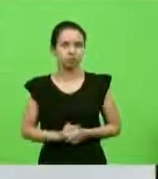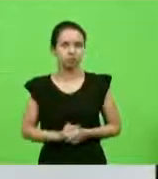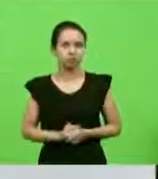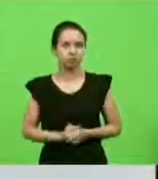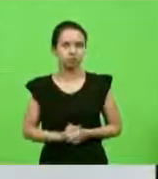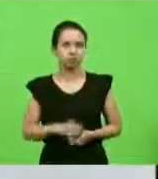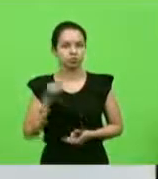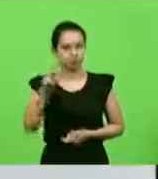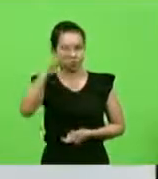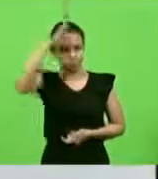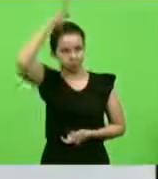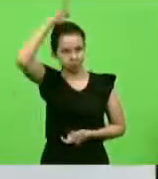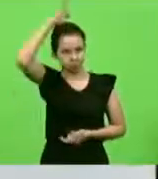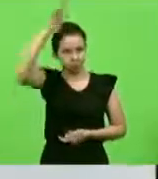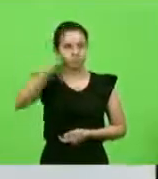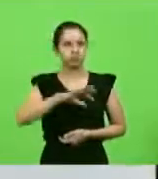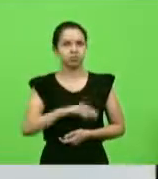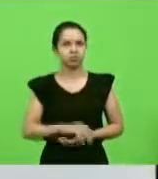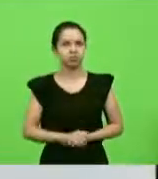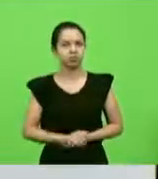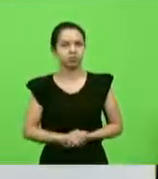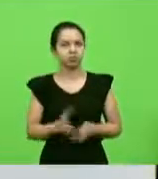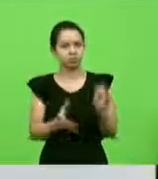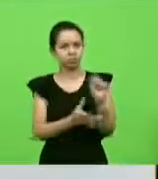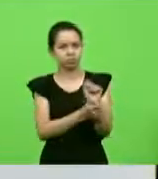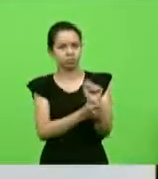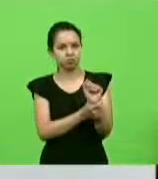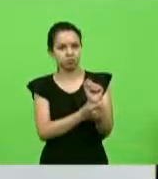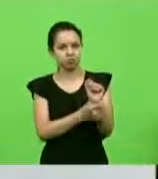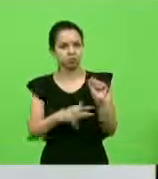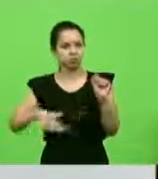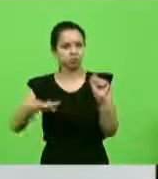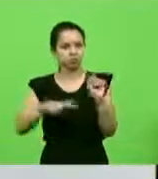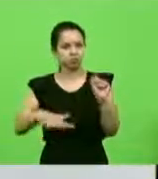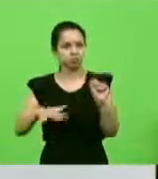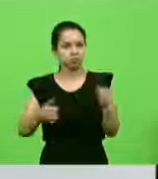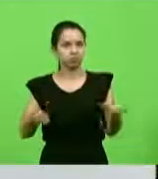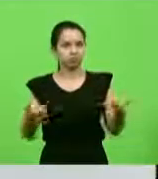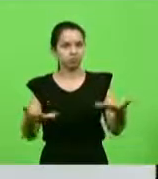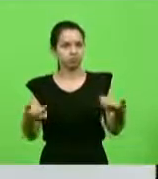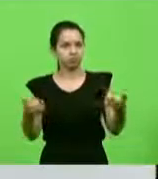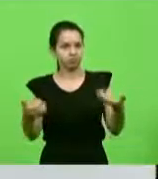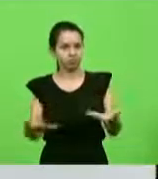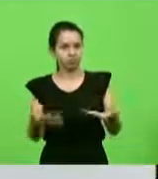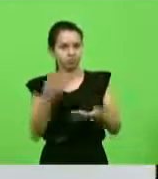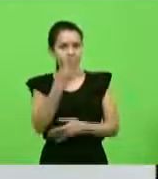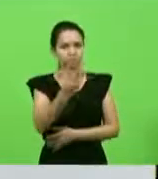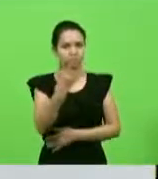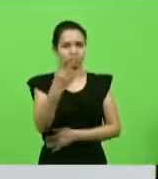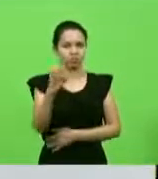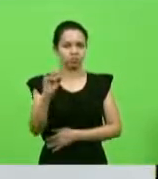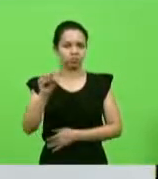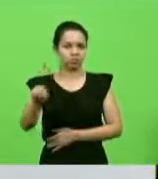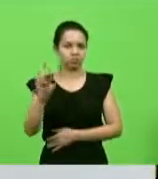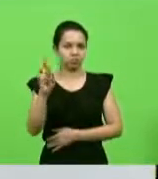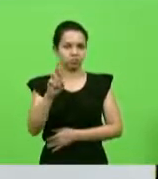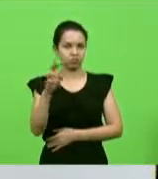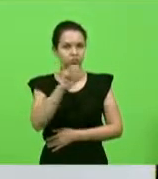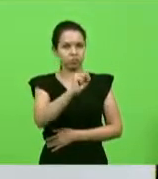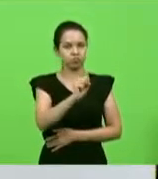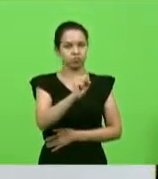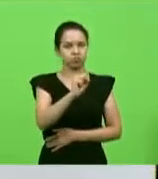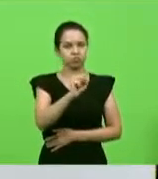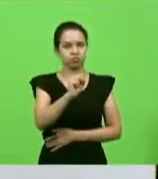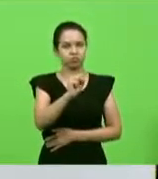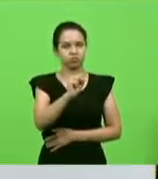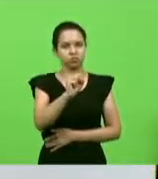o bombeiro e a polícia, a segurança, vai gastar 420 mil reais, 888